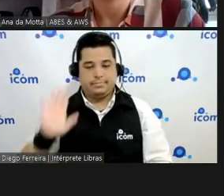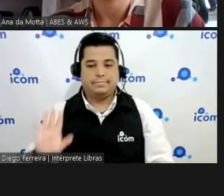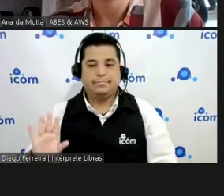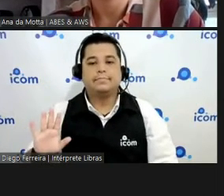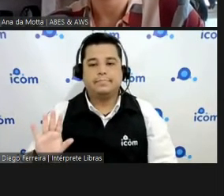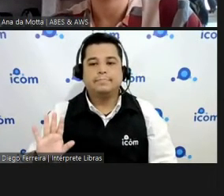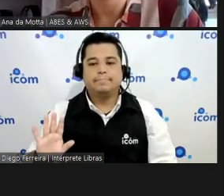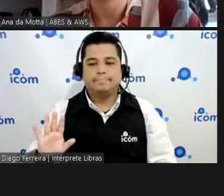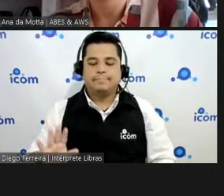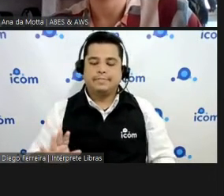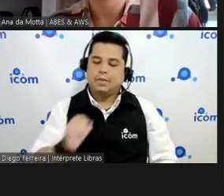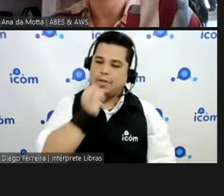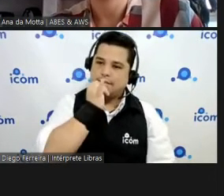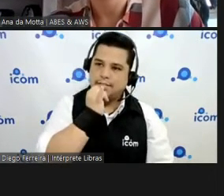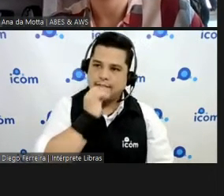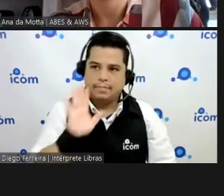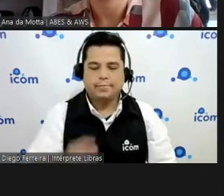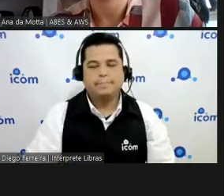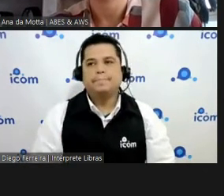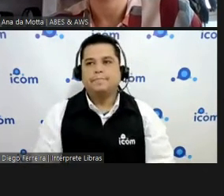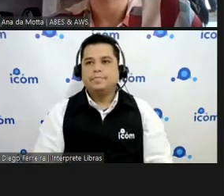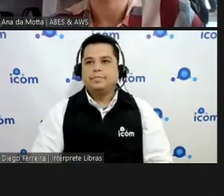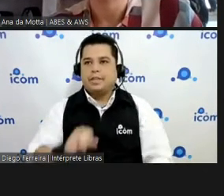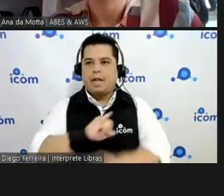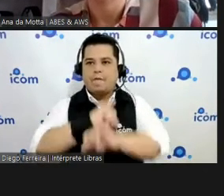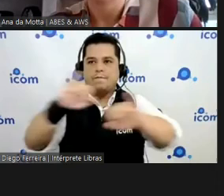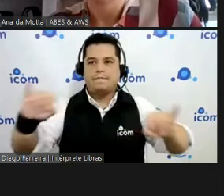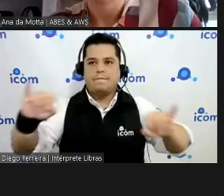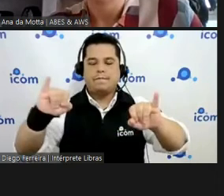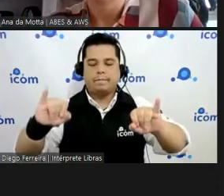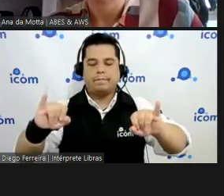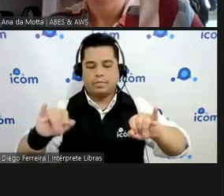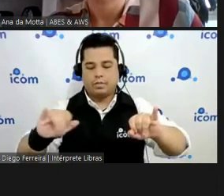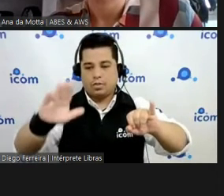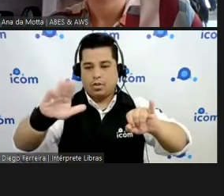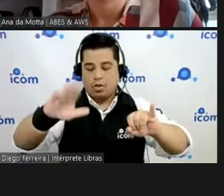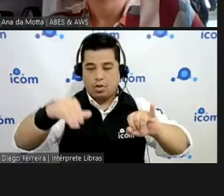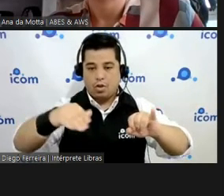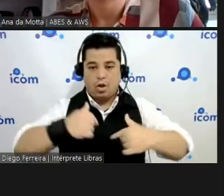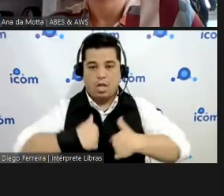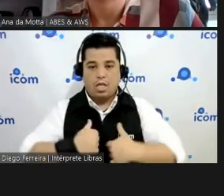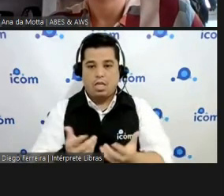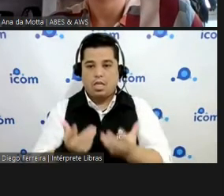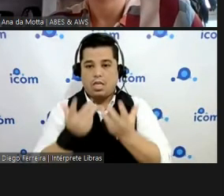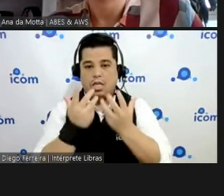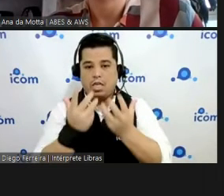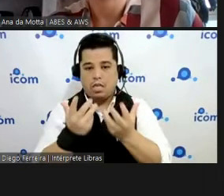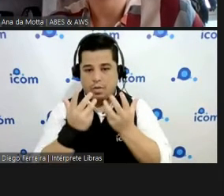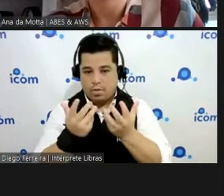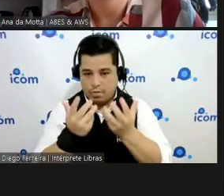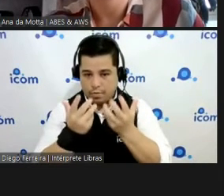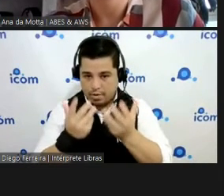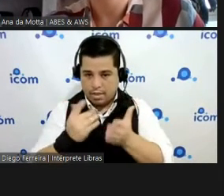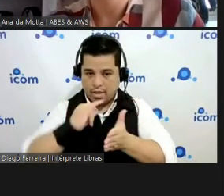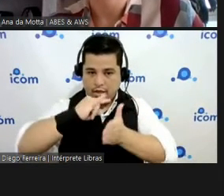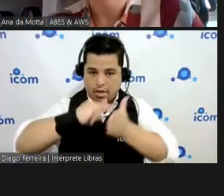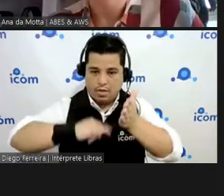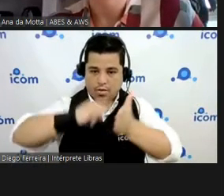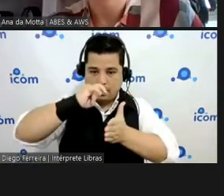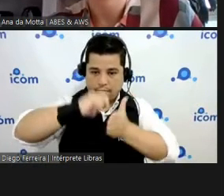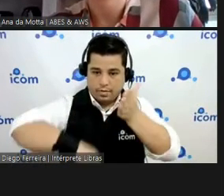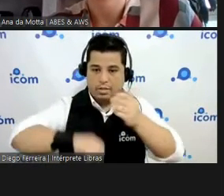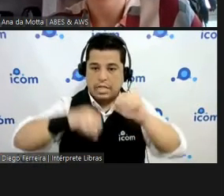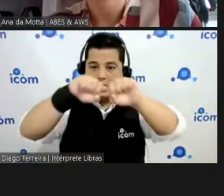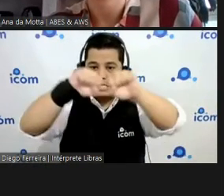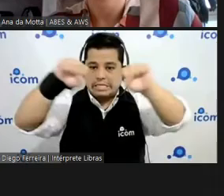por exemplo eu posso chegar pra vocês e falar assim olha eu quero uma contratualização com vocês de um sistema